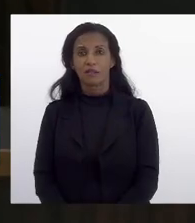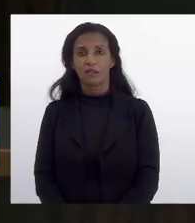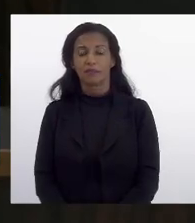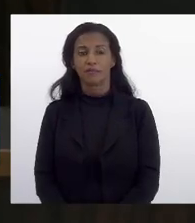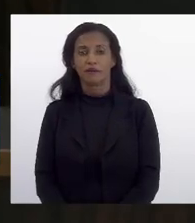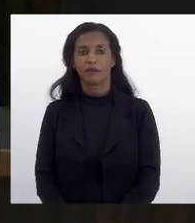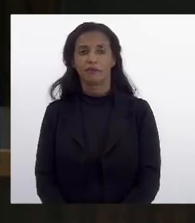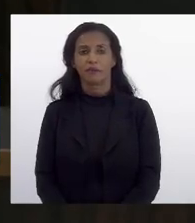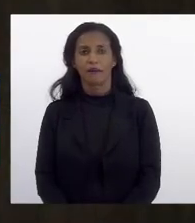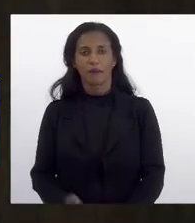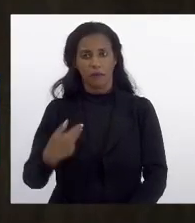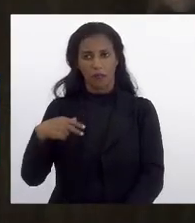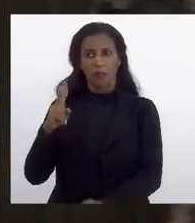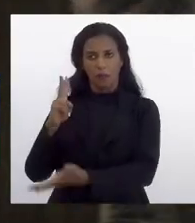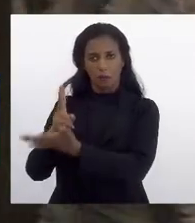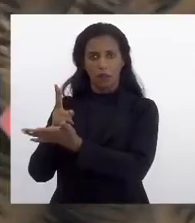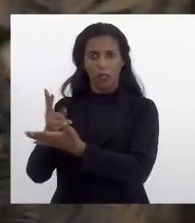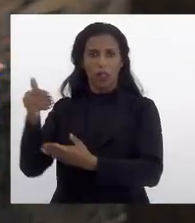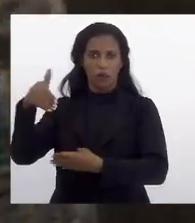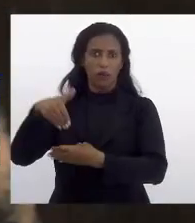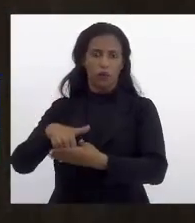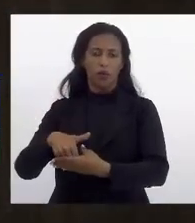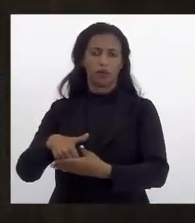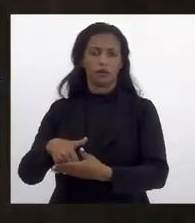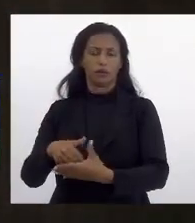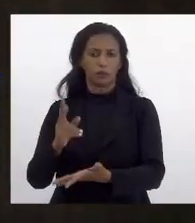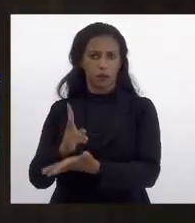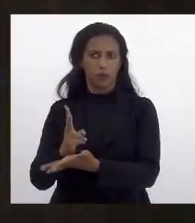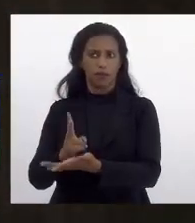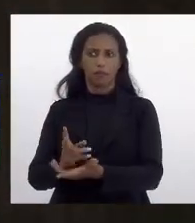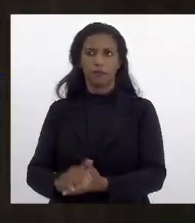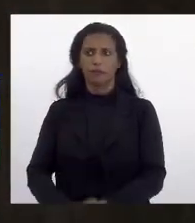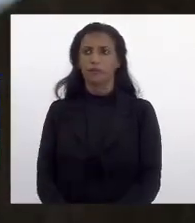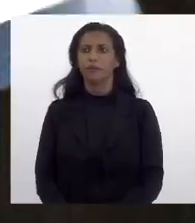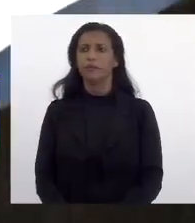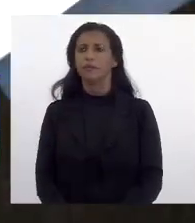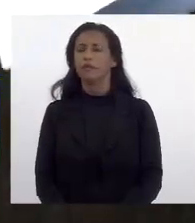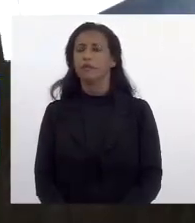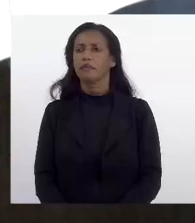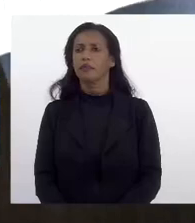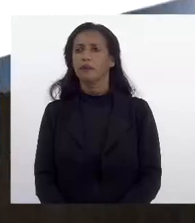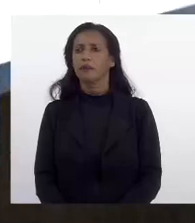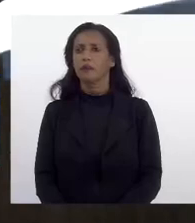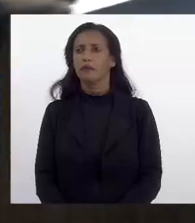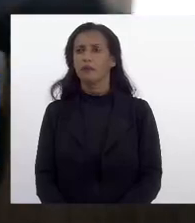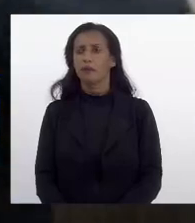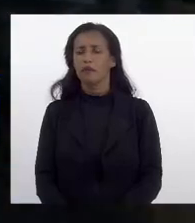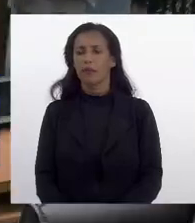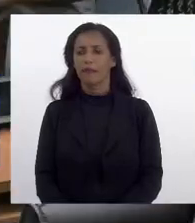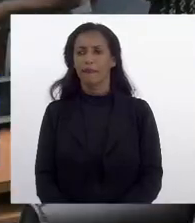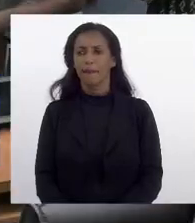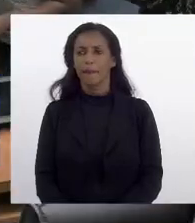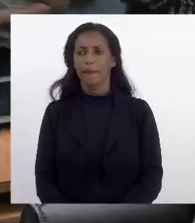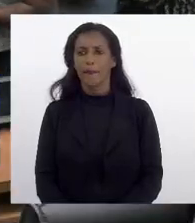Eu mantenho o voto que eu já... As emendas... dois... Mantenha esse voto